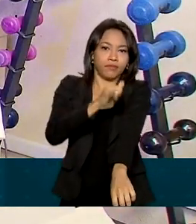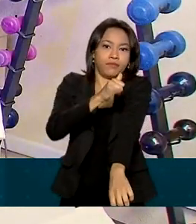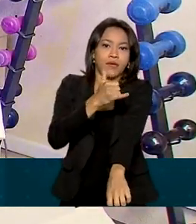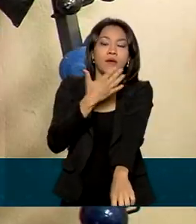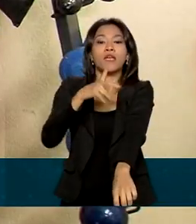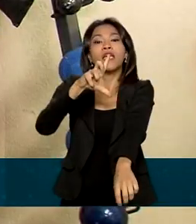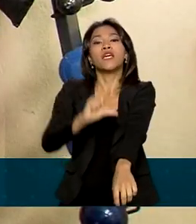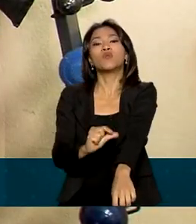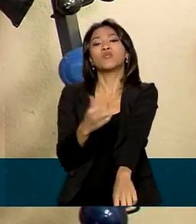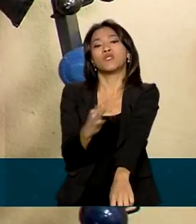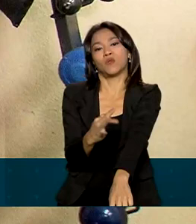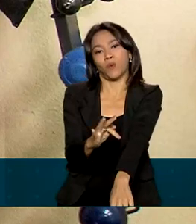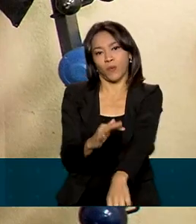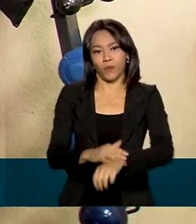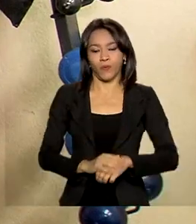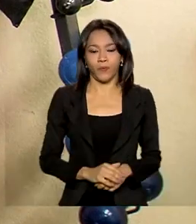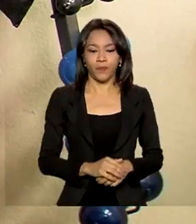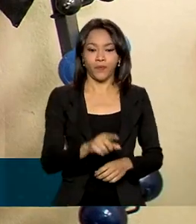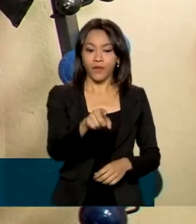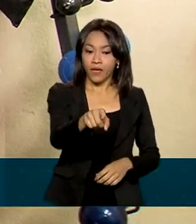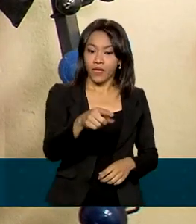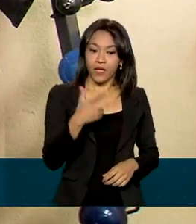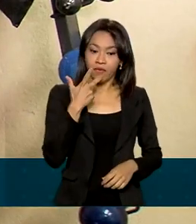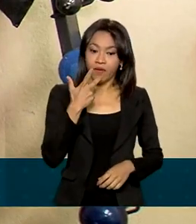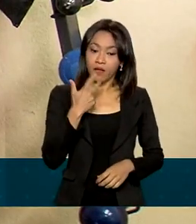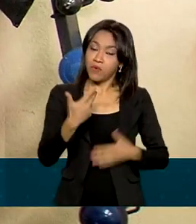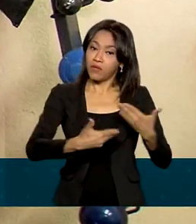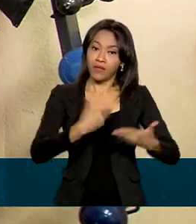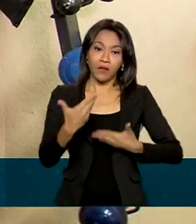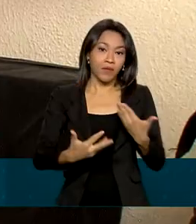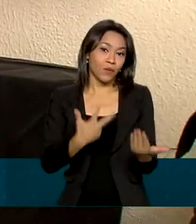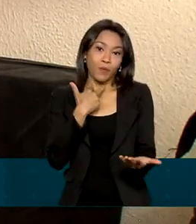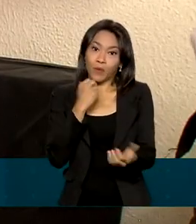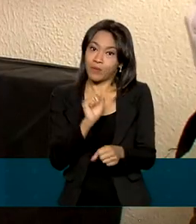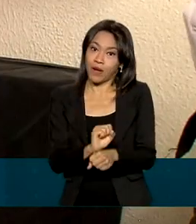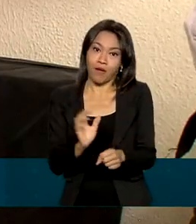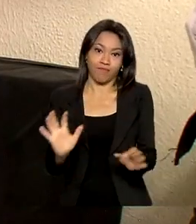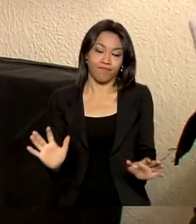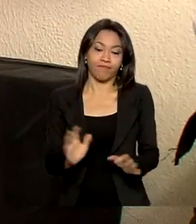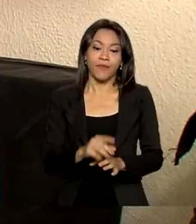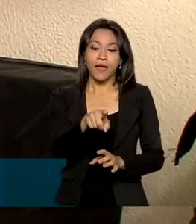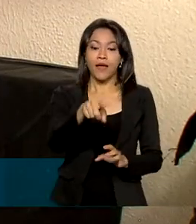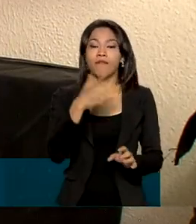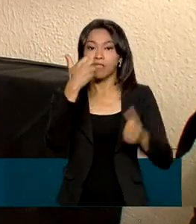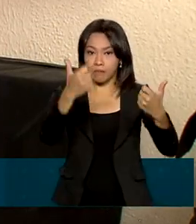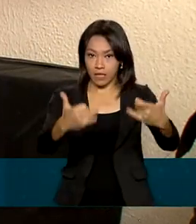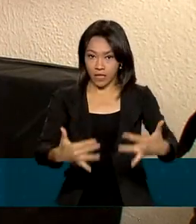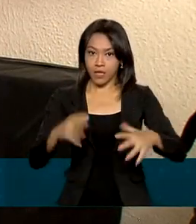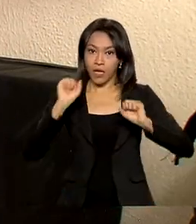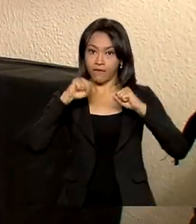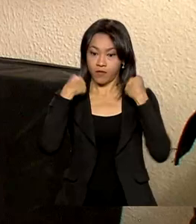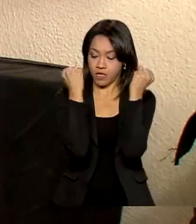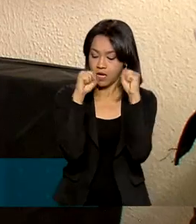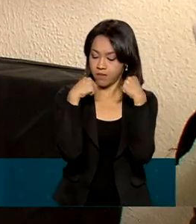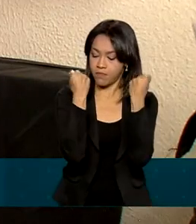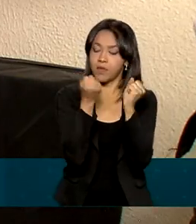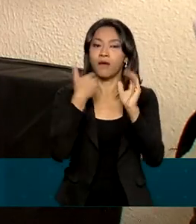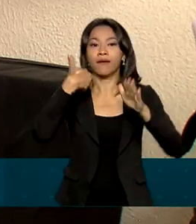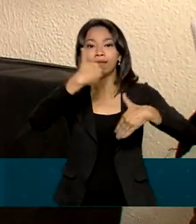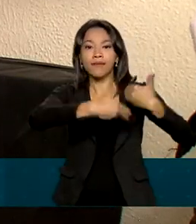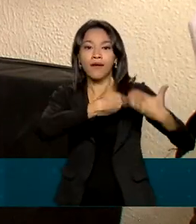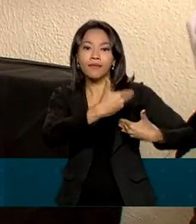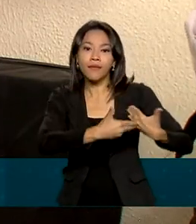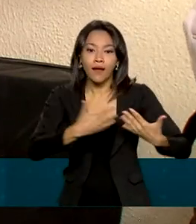as dores. São melhores, né? Então, no tratamento não posso parar. A fisioterapia vai conseguir tratar as